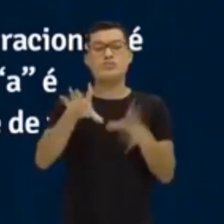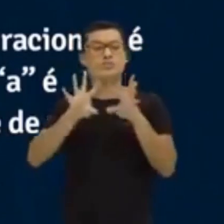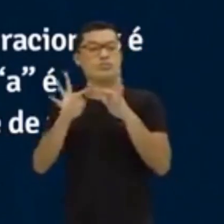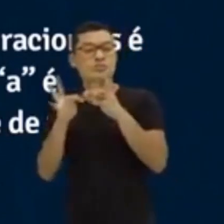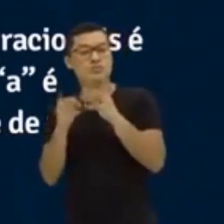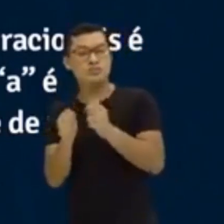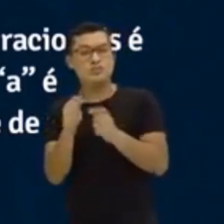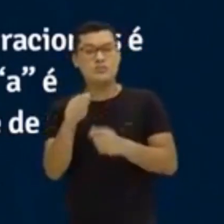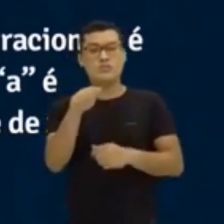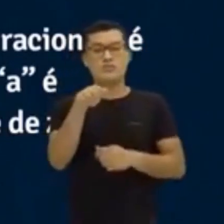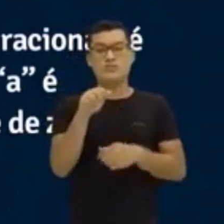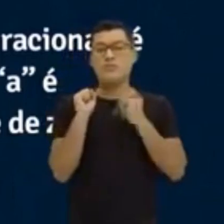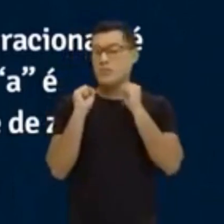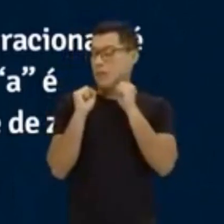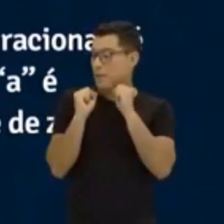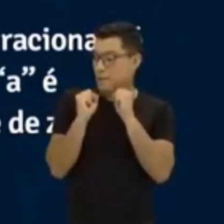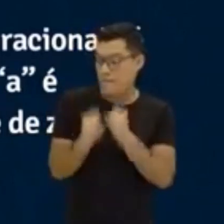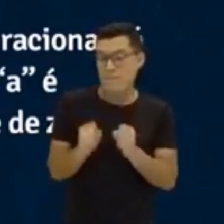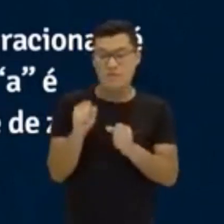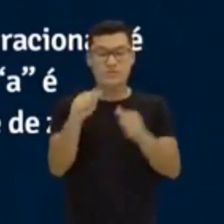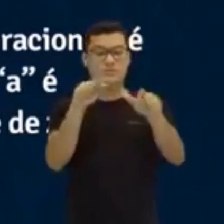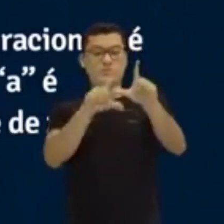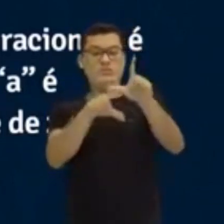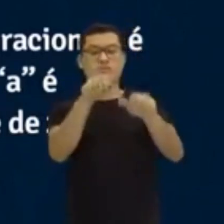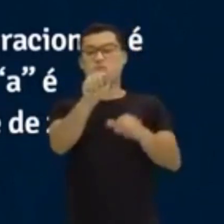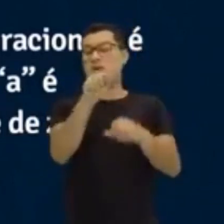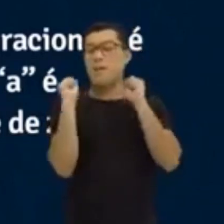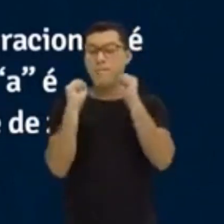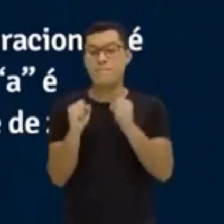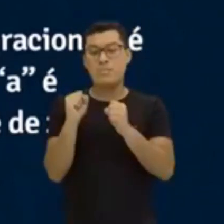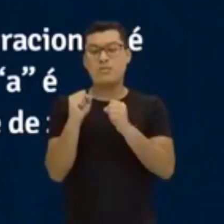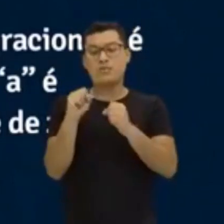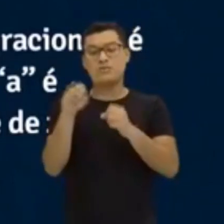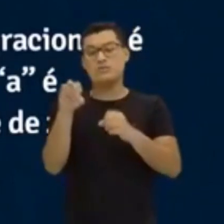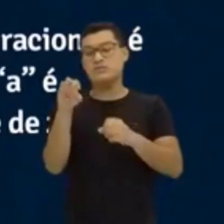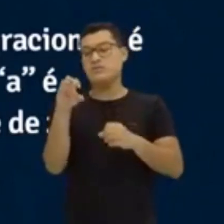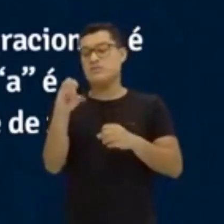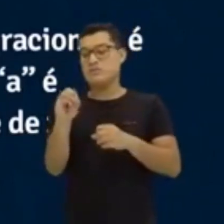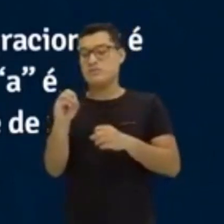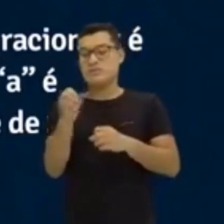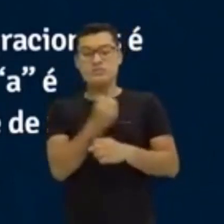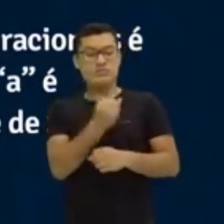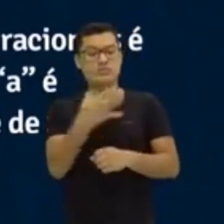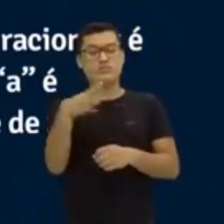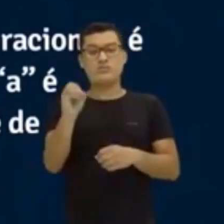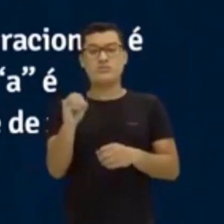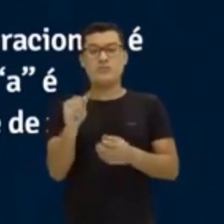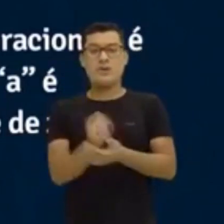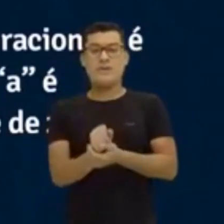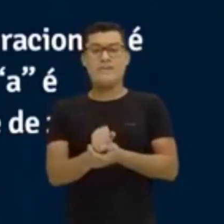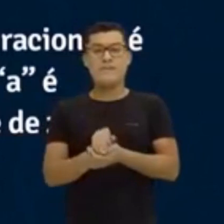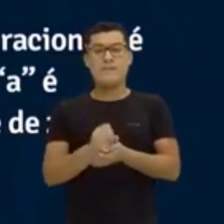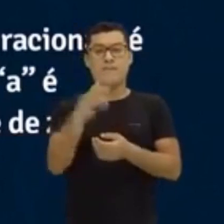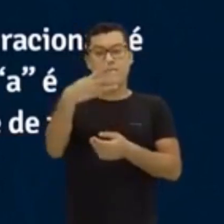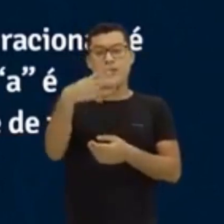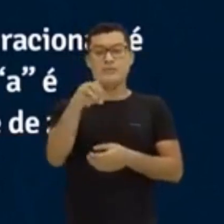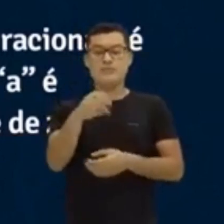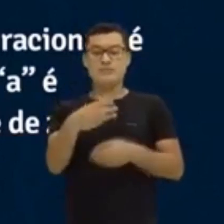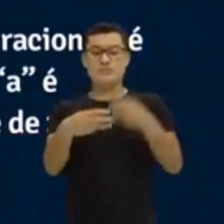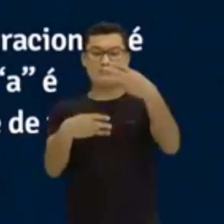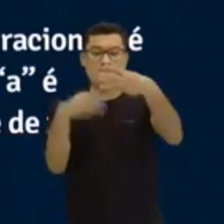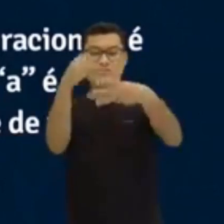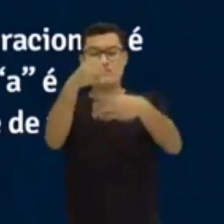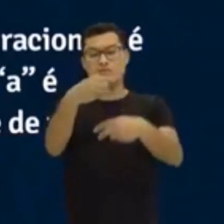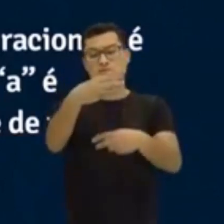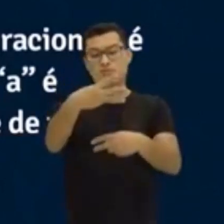pessoal, ele não pode ser zero. Então, por exemplo, 3 quintos, ele é um número racional. 4 terços é um